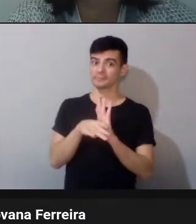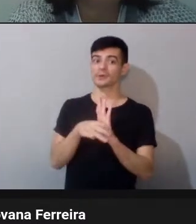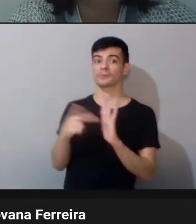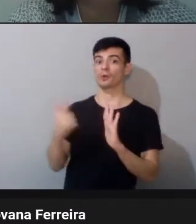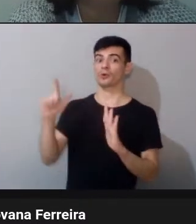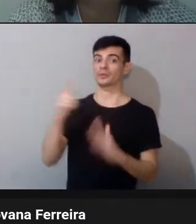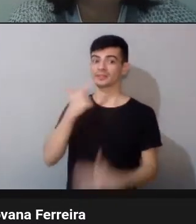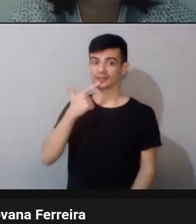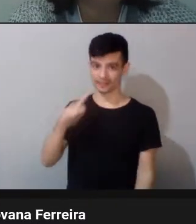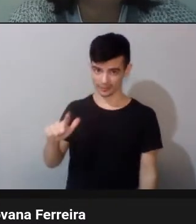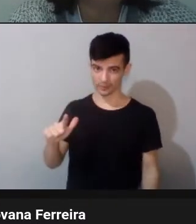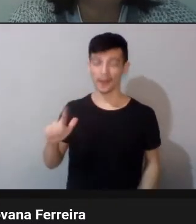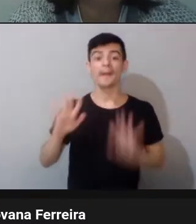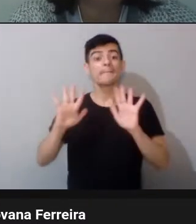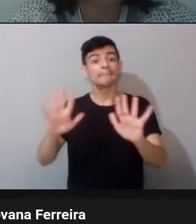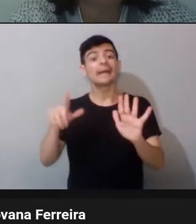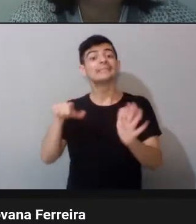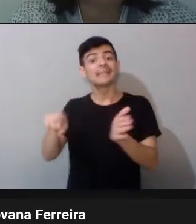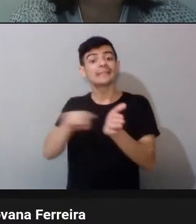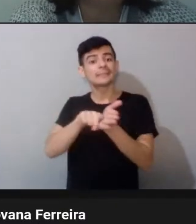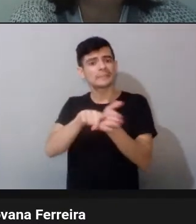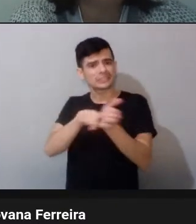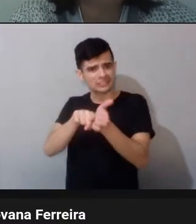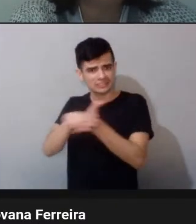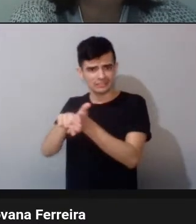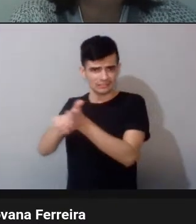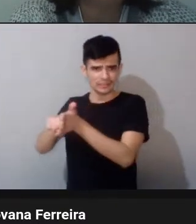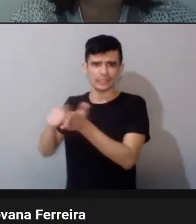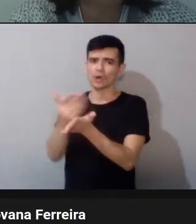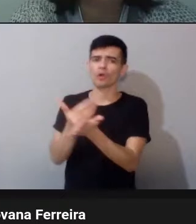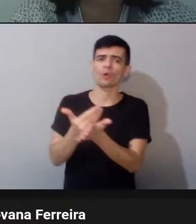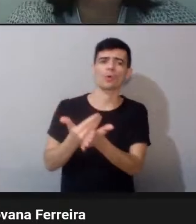pesquisa, ela surgiu por conta dessa, assim,